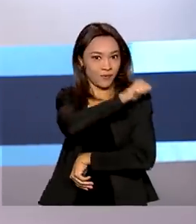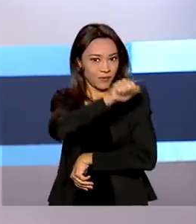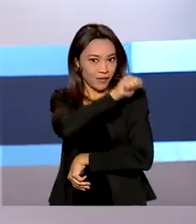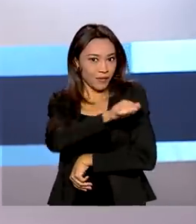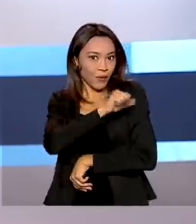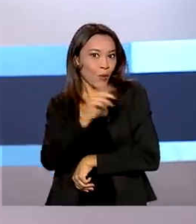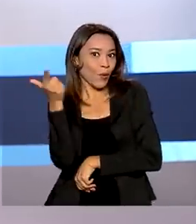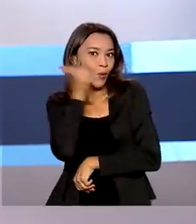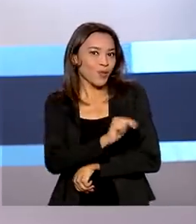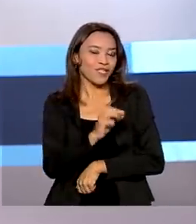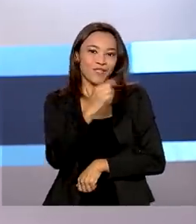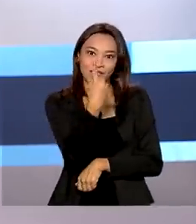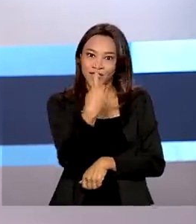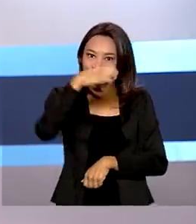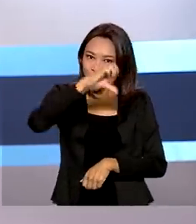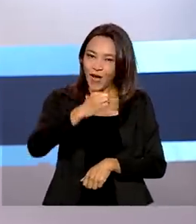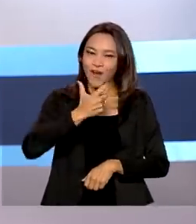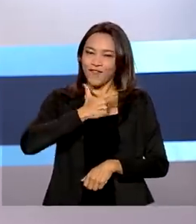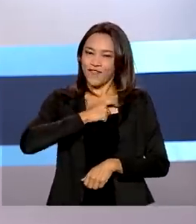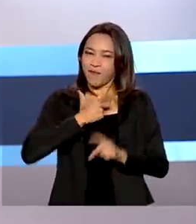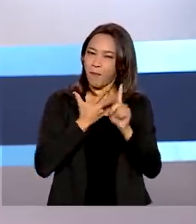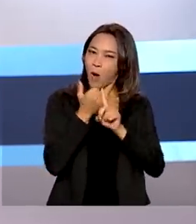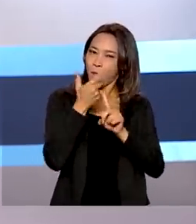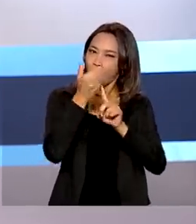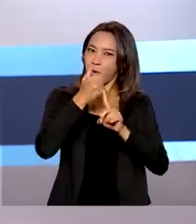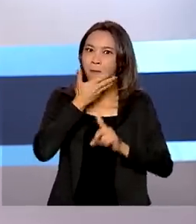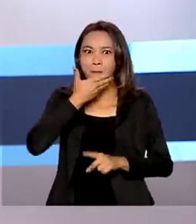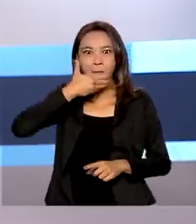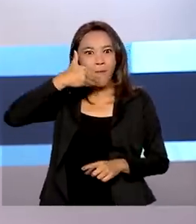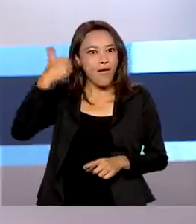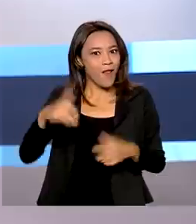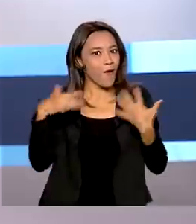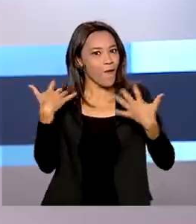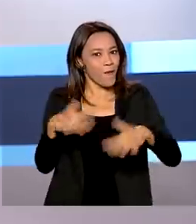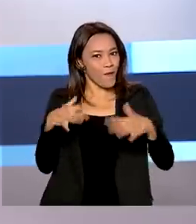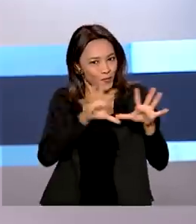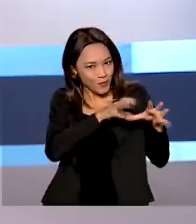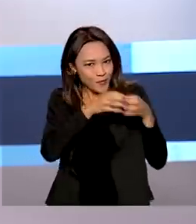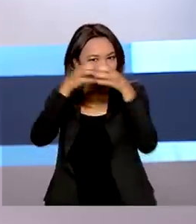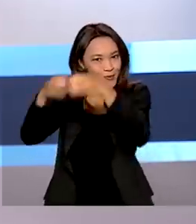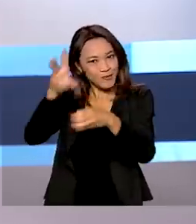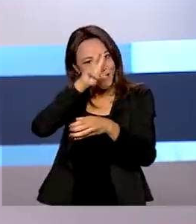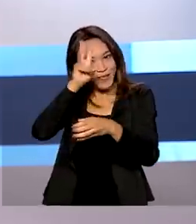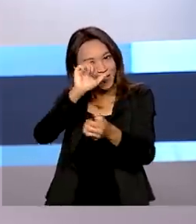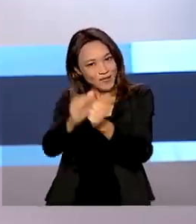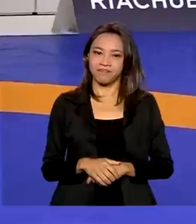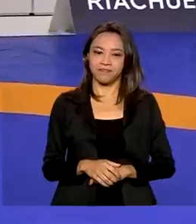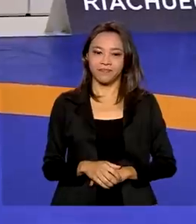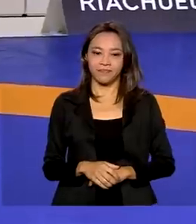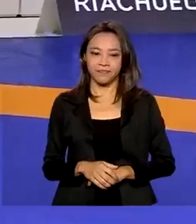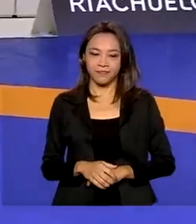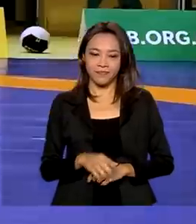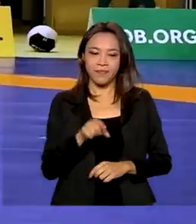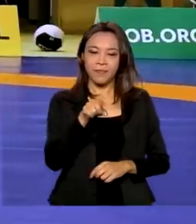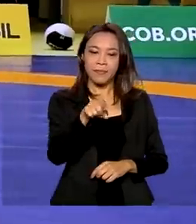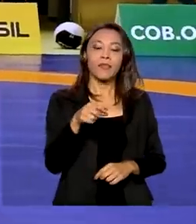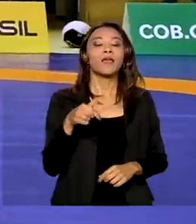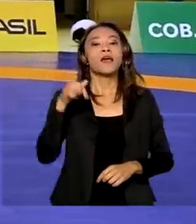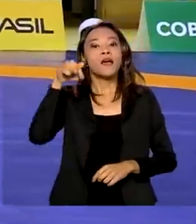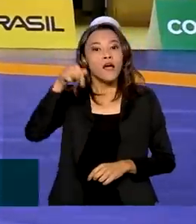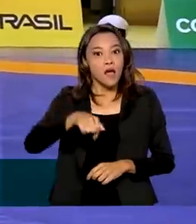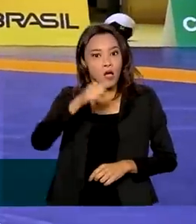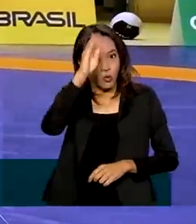quando conquistou 19 medalhas, o melhor resultado das nossas equipes na história dos Jogos. Nesta edição,